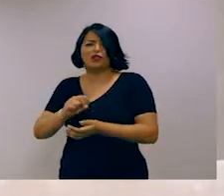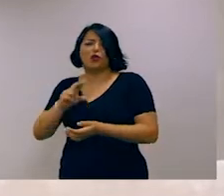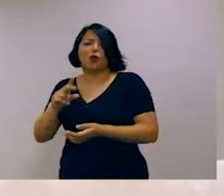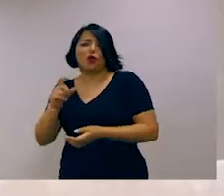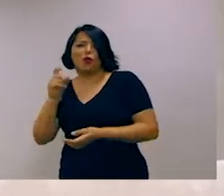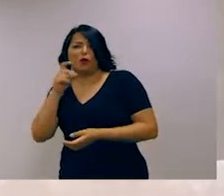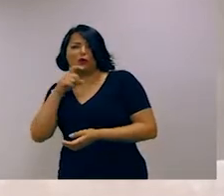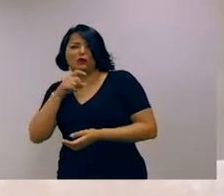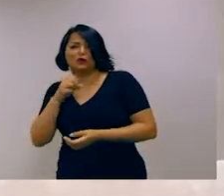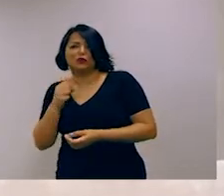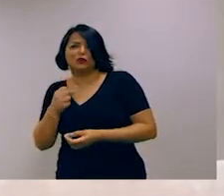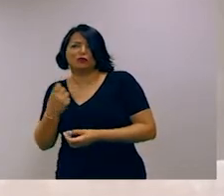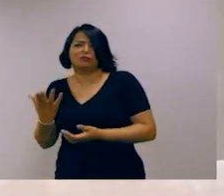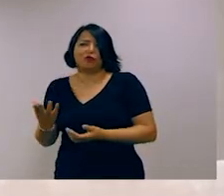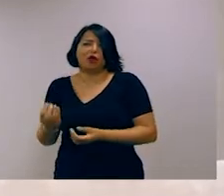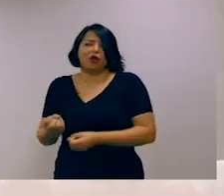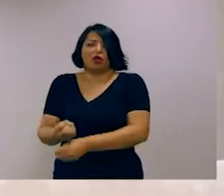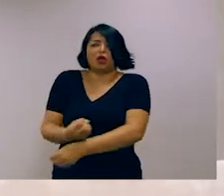falando sobre essa situação.